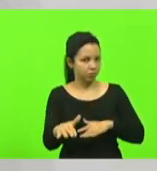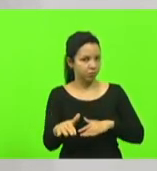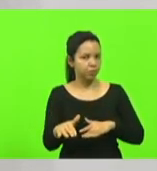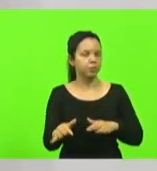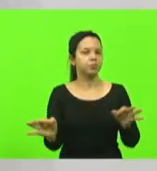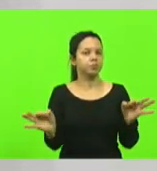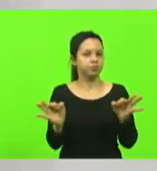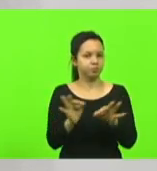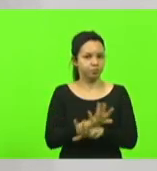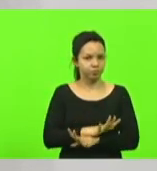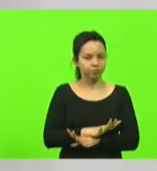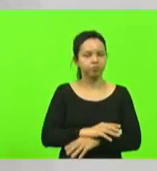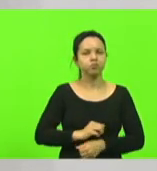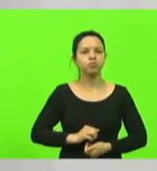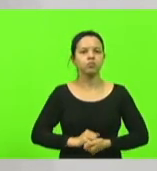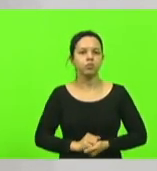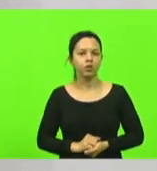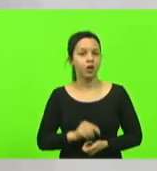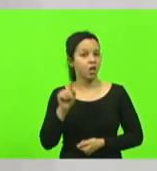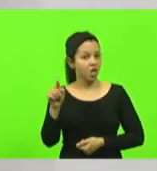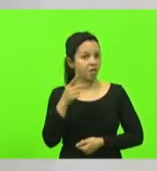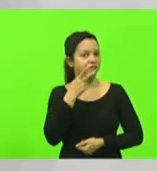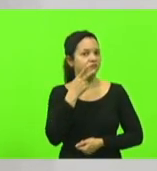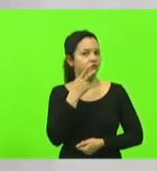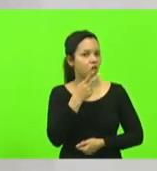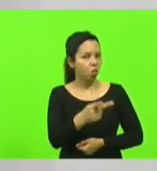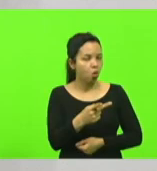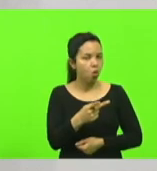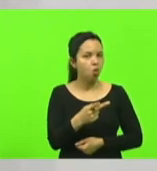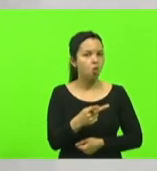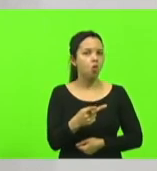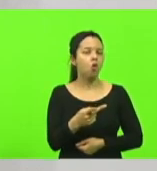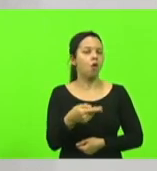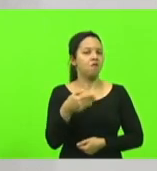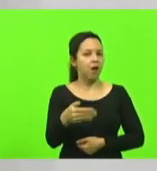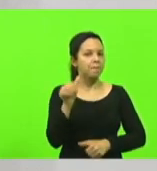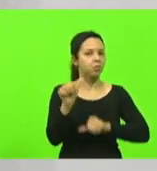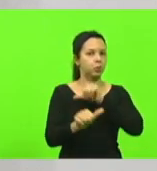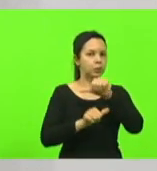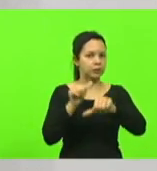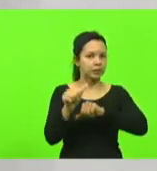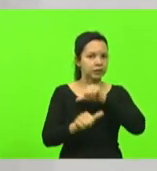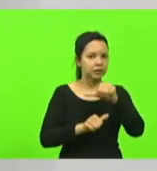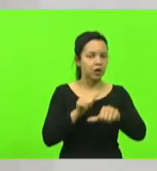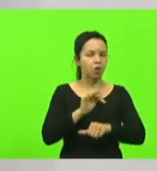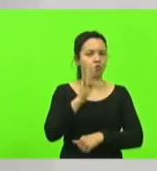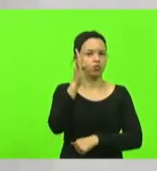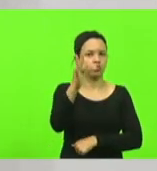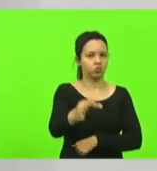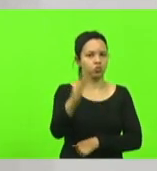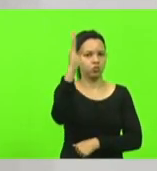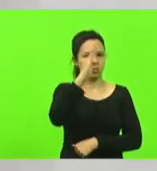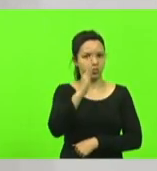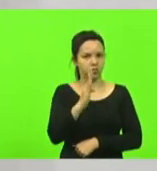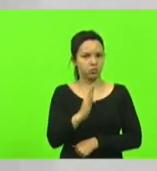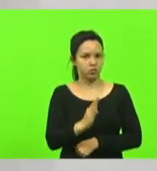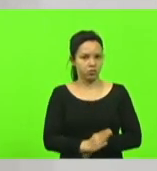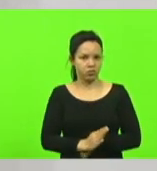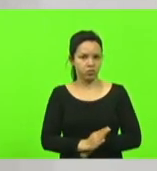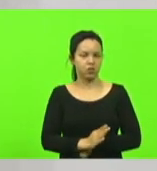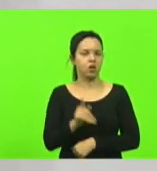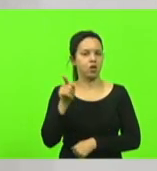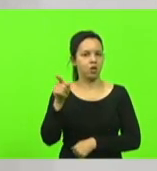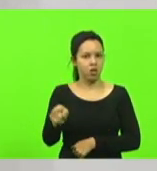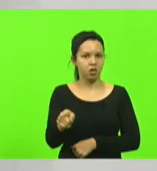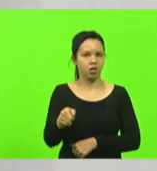aspas ele disse em tom de ameaça que mudará o destino do Brasil e que não empunhará uma espada